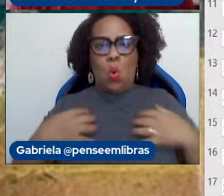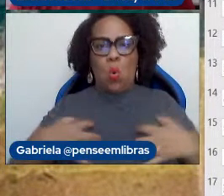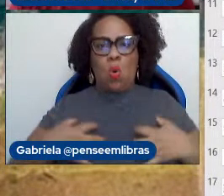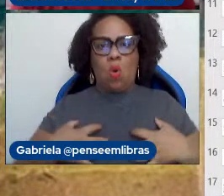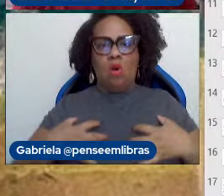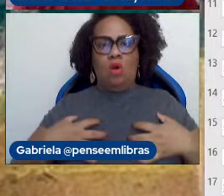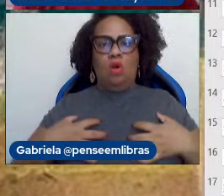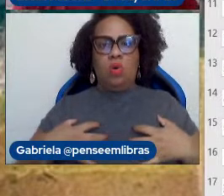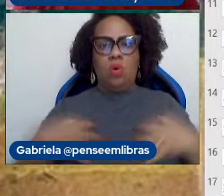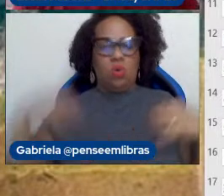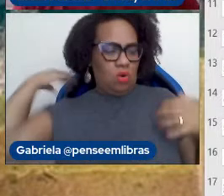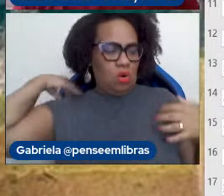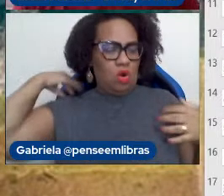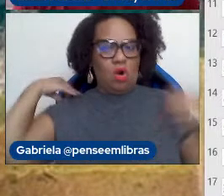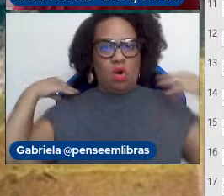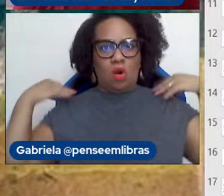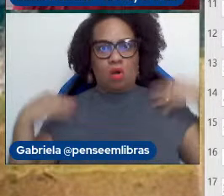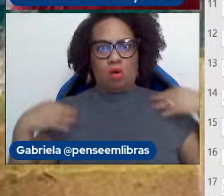membros superiores, escápulas.